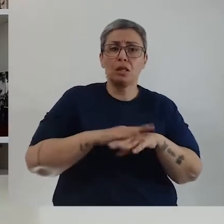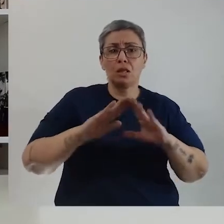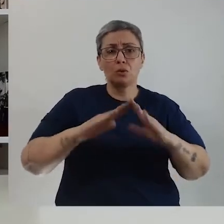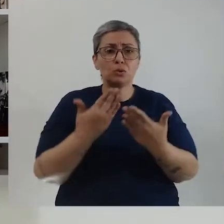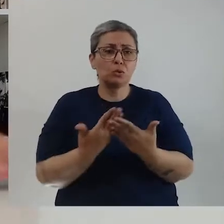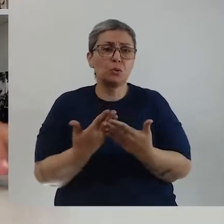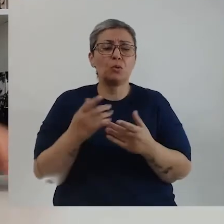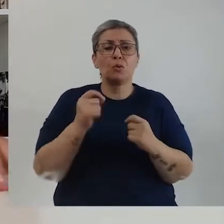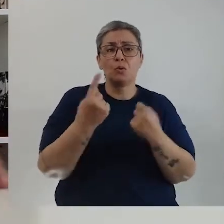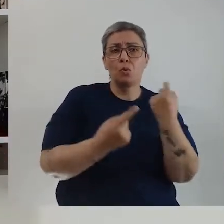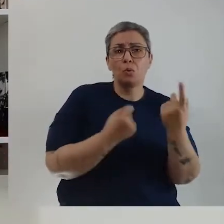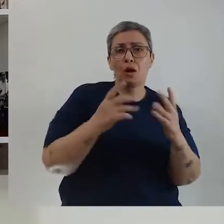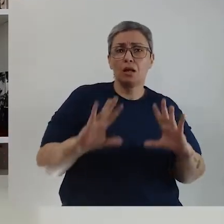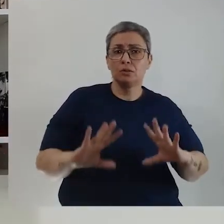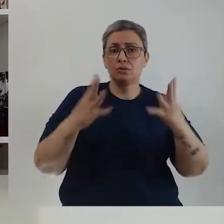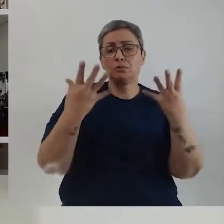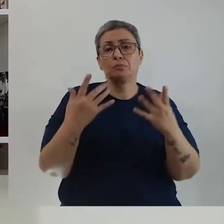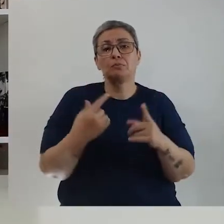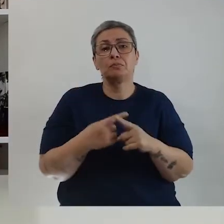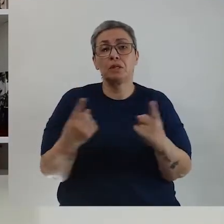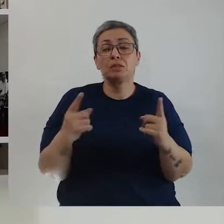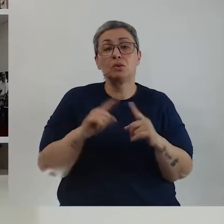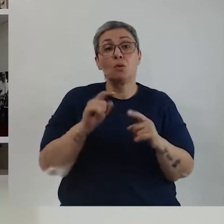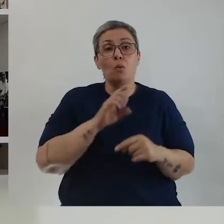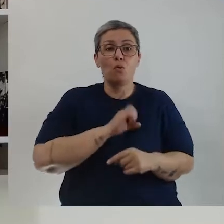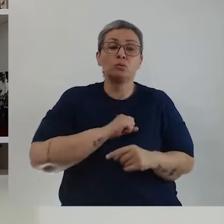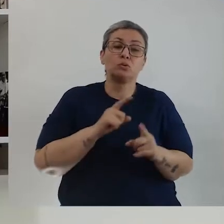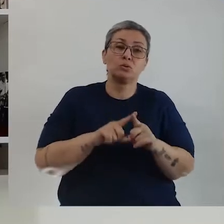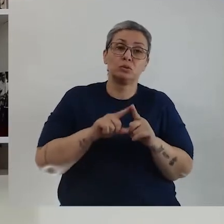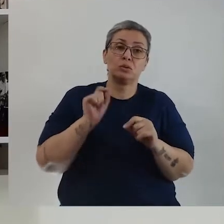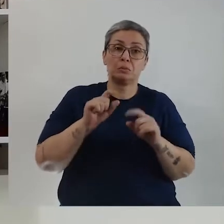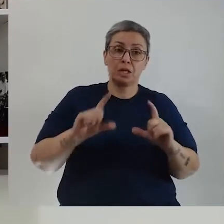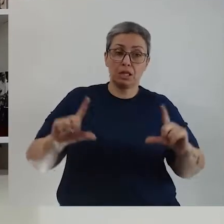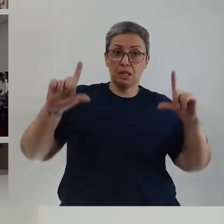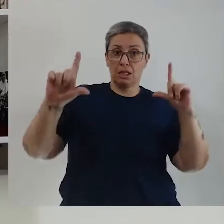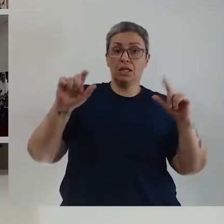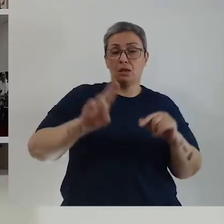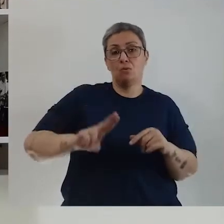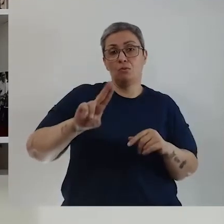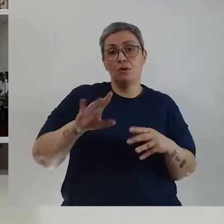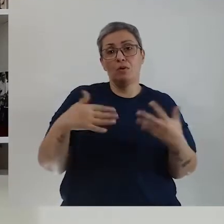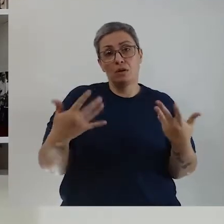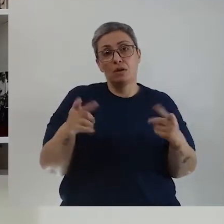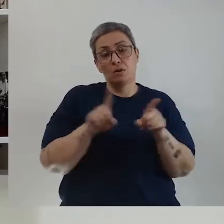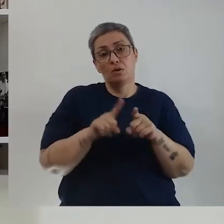Fazendo em escolas e alguns eventos, assim. Mas eu gosto bastante de trabalhar com telas.